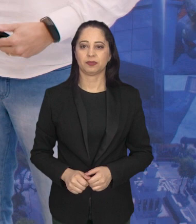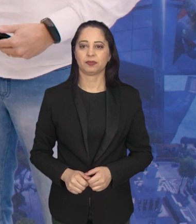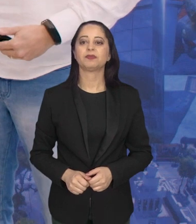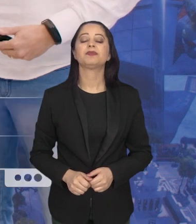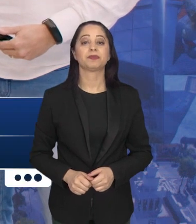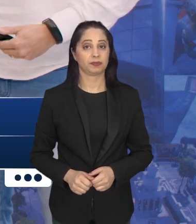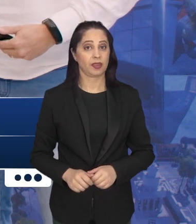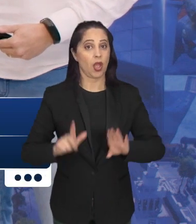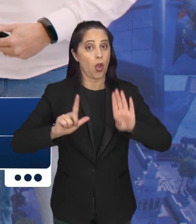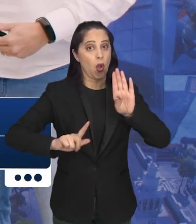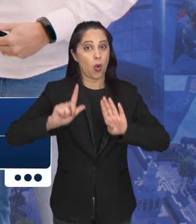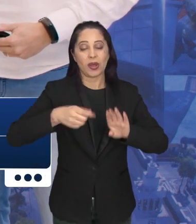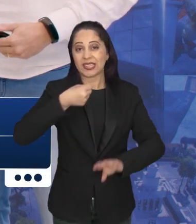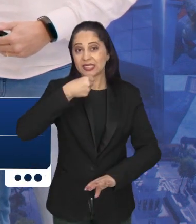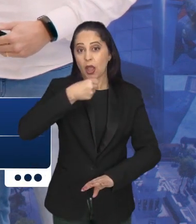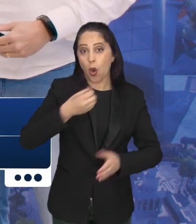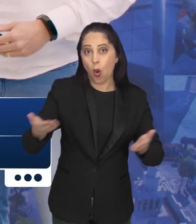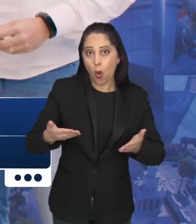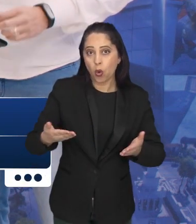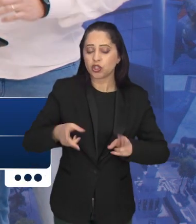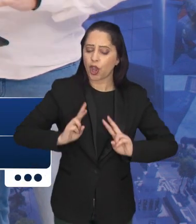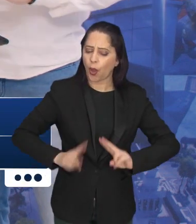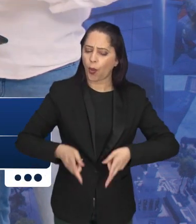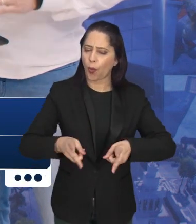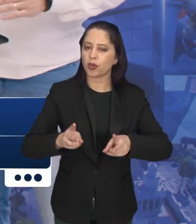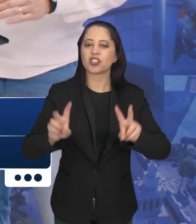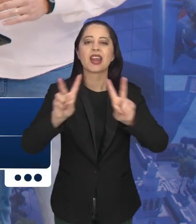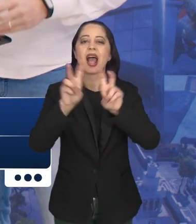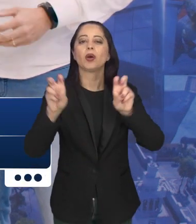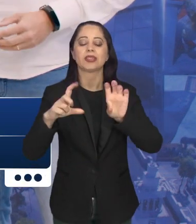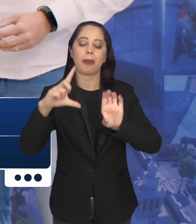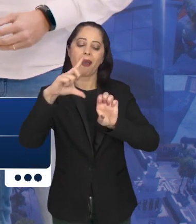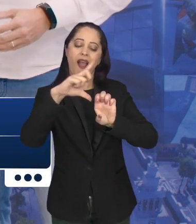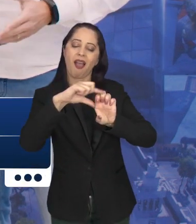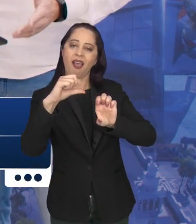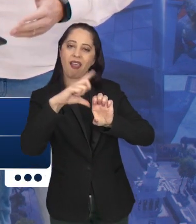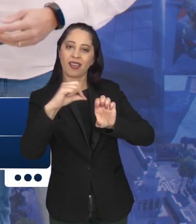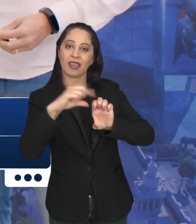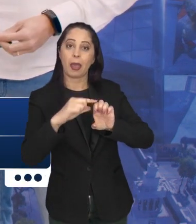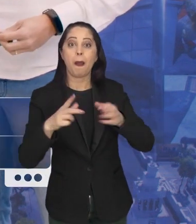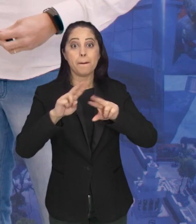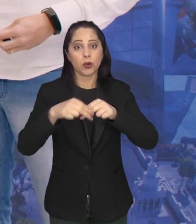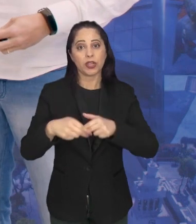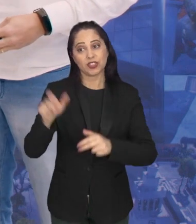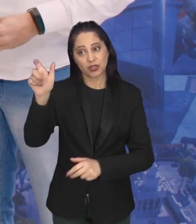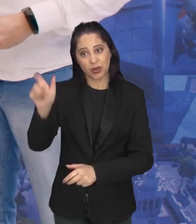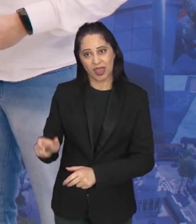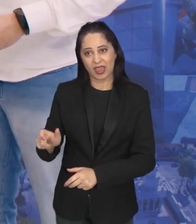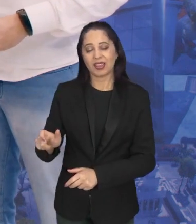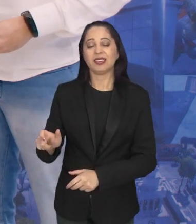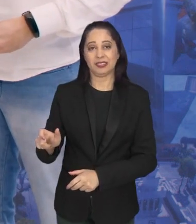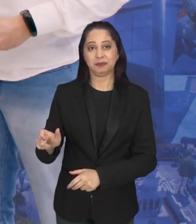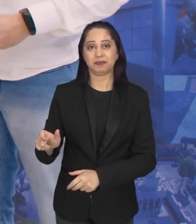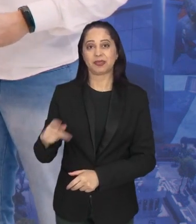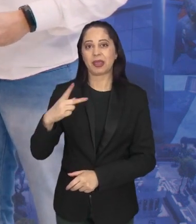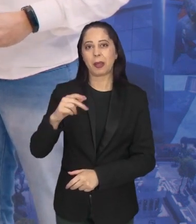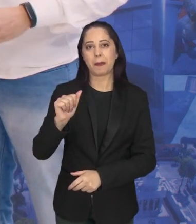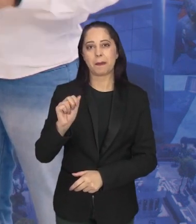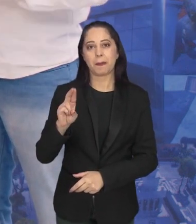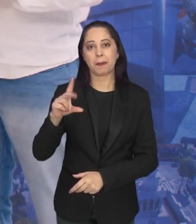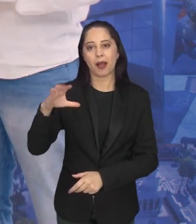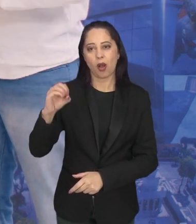E no Boletim Entrevista de hoje a gente continua falando sobre empreendedorismo e por isso eu estou aqui com o Paulo Corsi, que é diretor